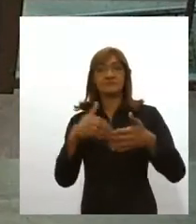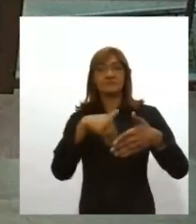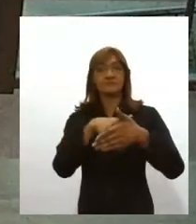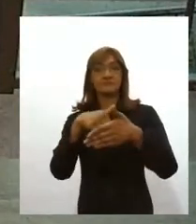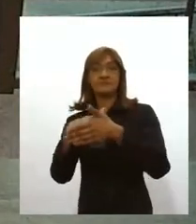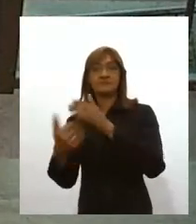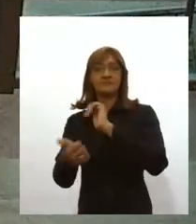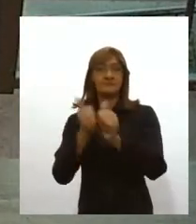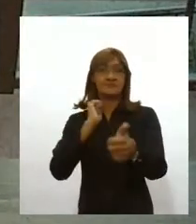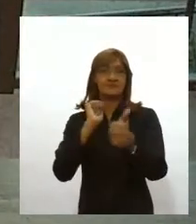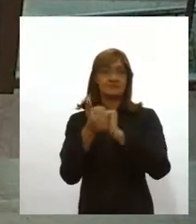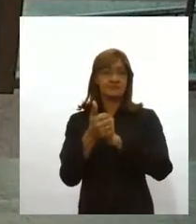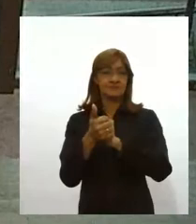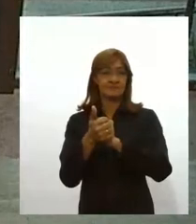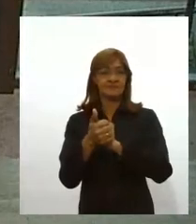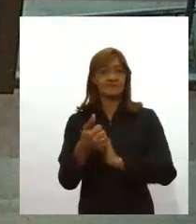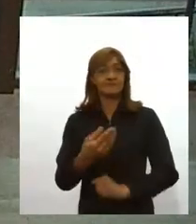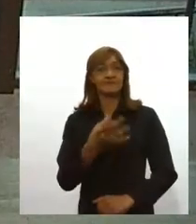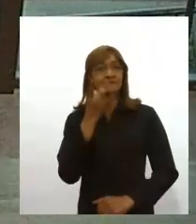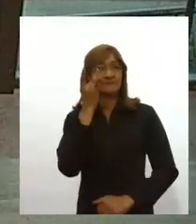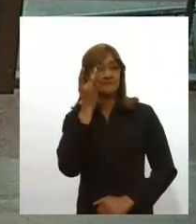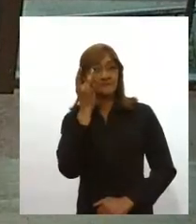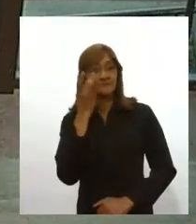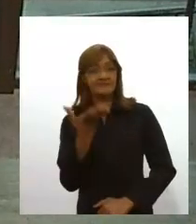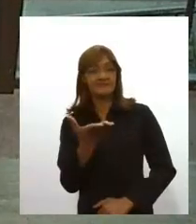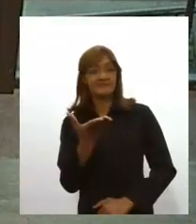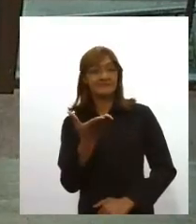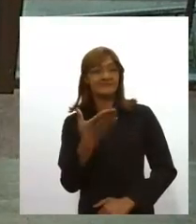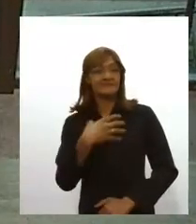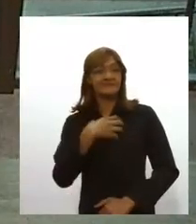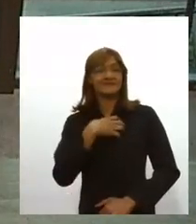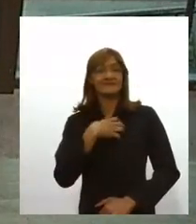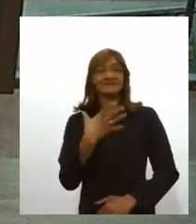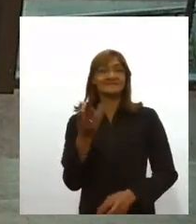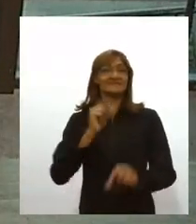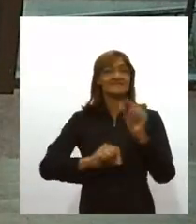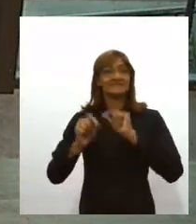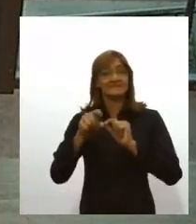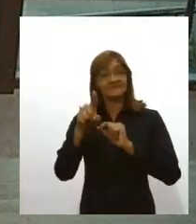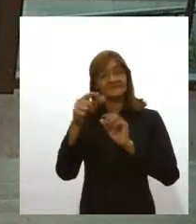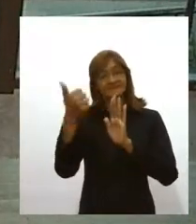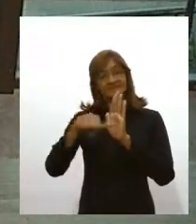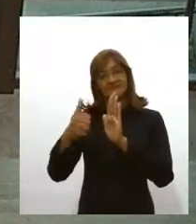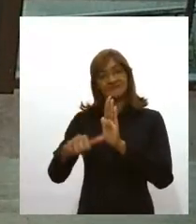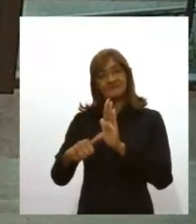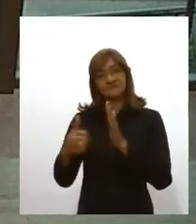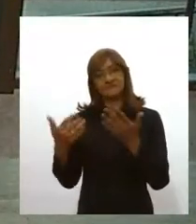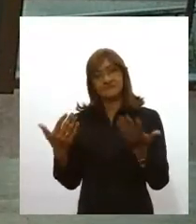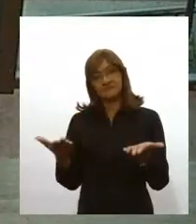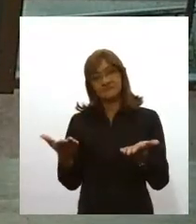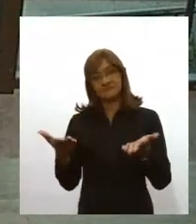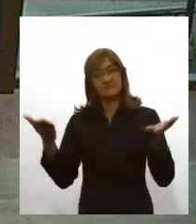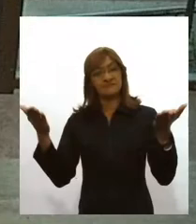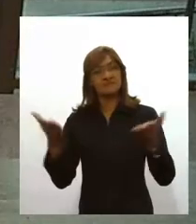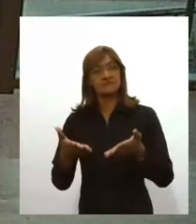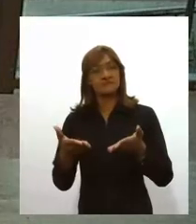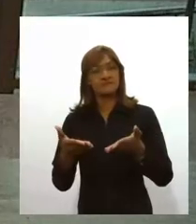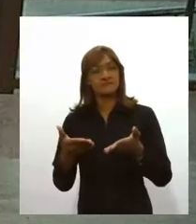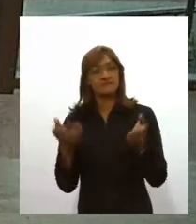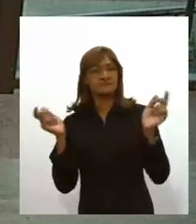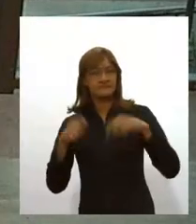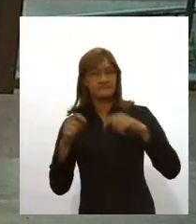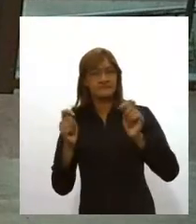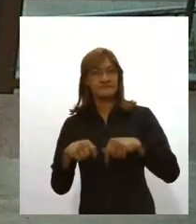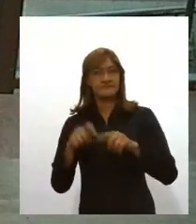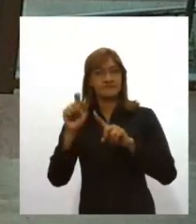o futebol presencialmente, estão sentindo falta, aí eu queria que você avaliasse se diante desse quadro aí que está seguindo, se é possível em